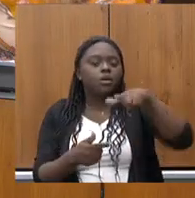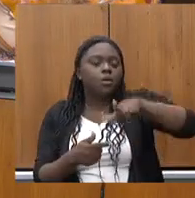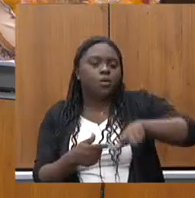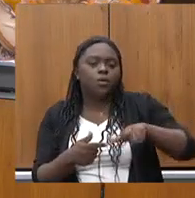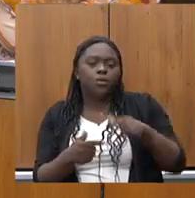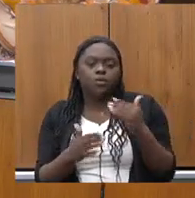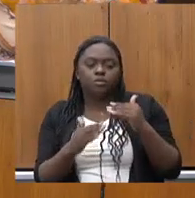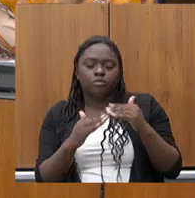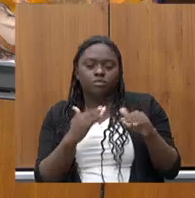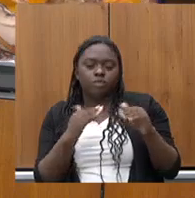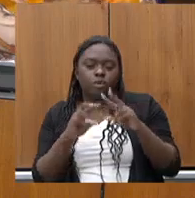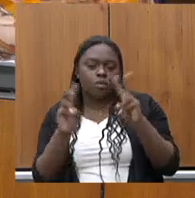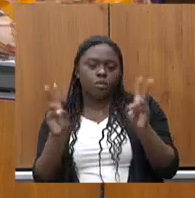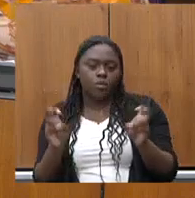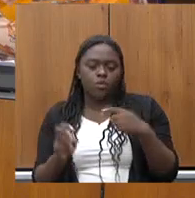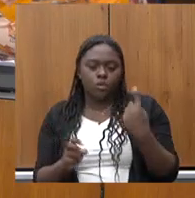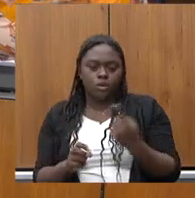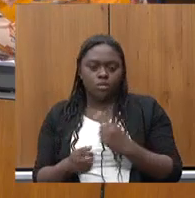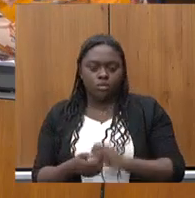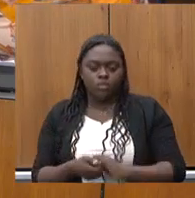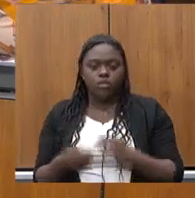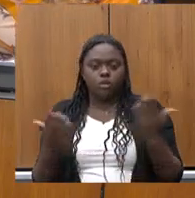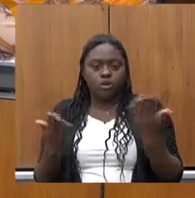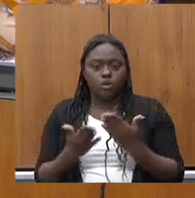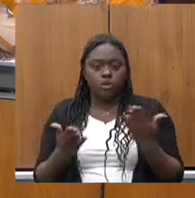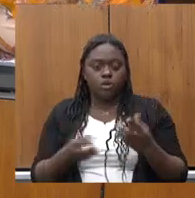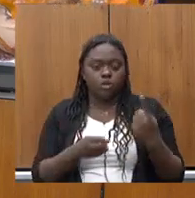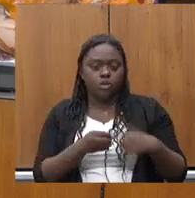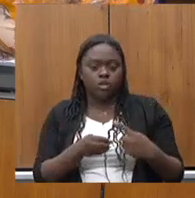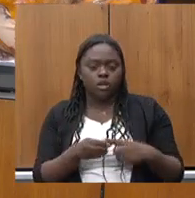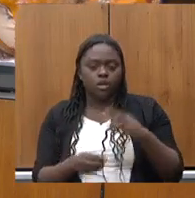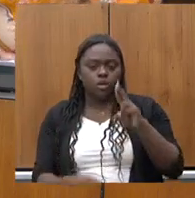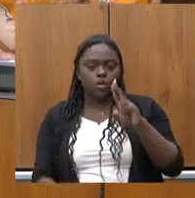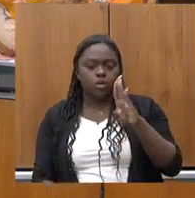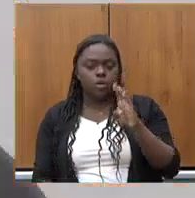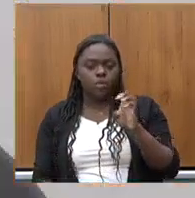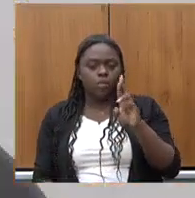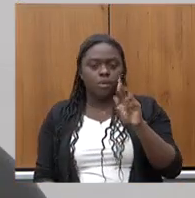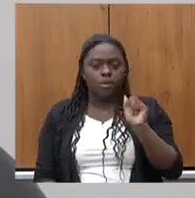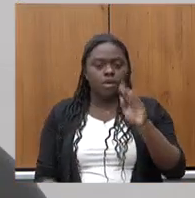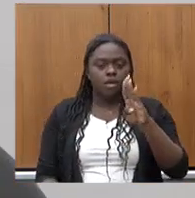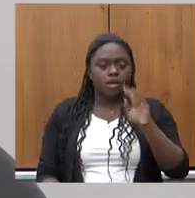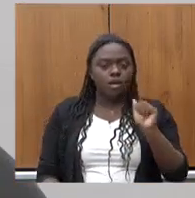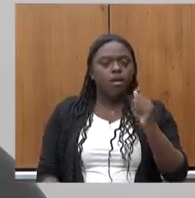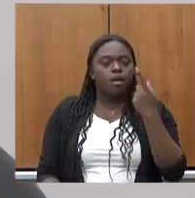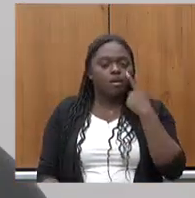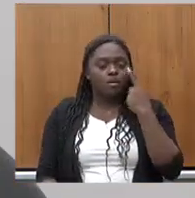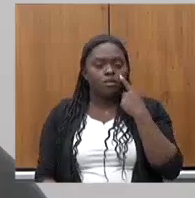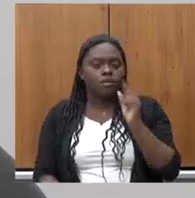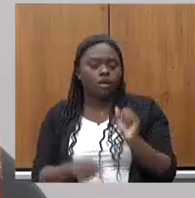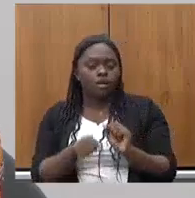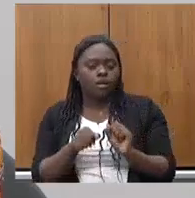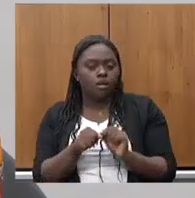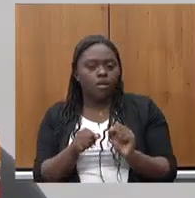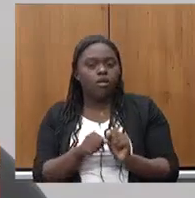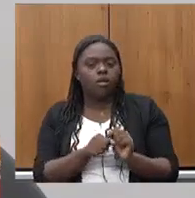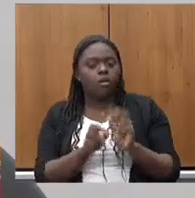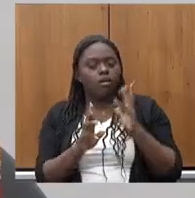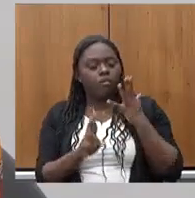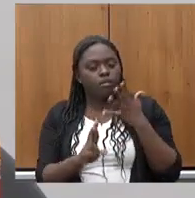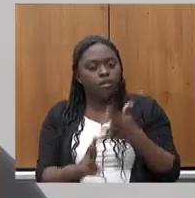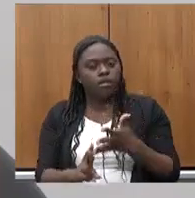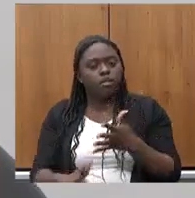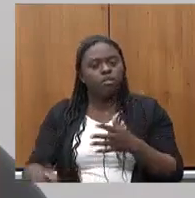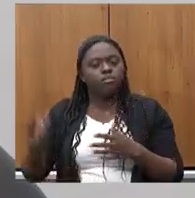tem a ver com o nosso assunto hoje em Uberaba eu vi o senhor fazendo a referência ainda é alguém da corporação que